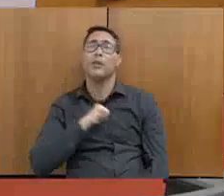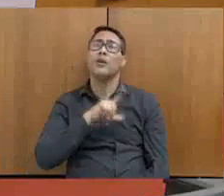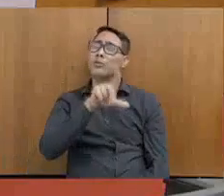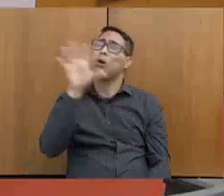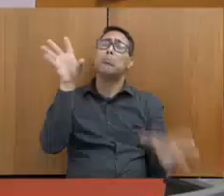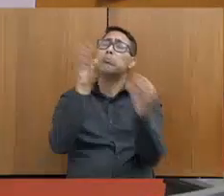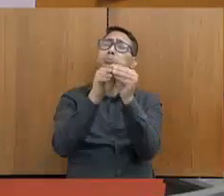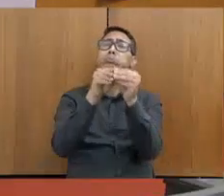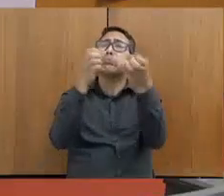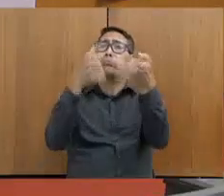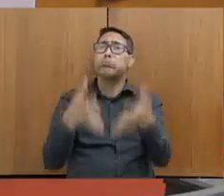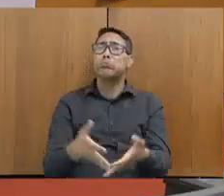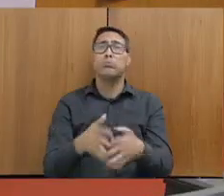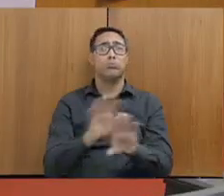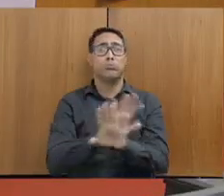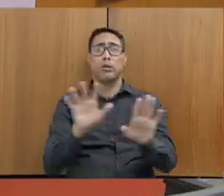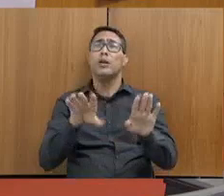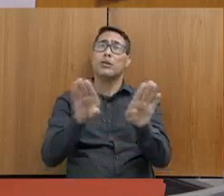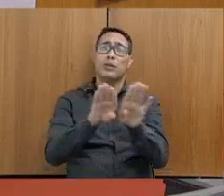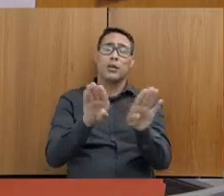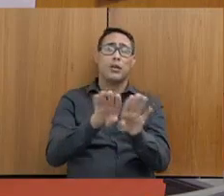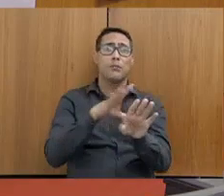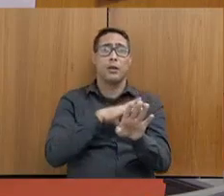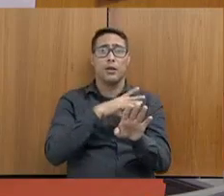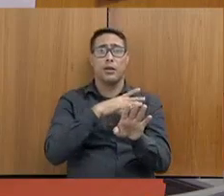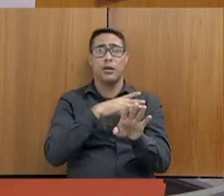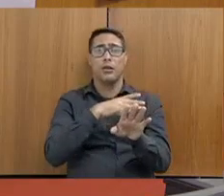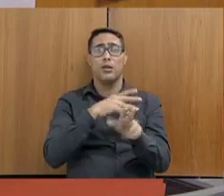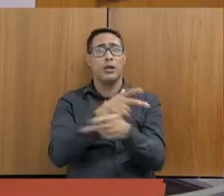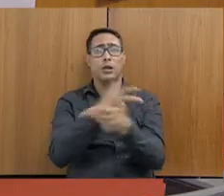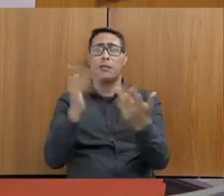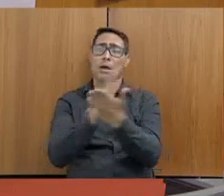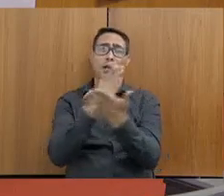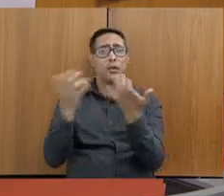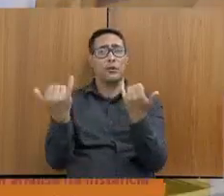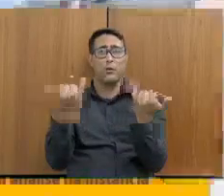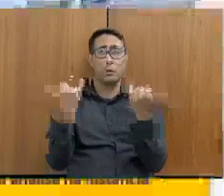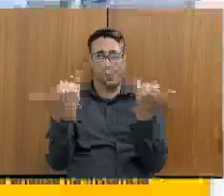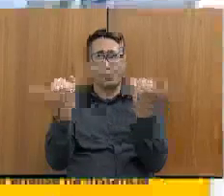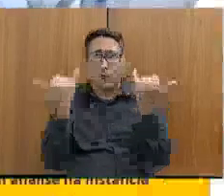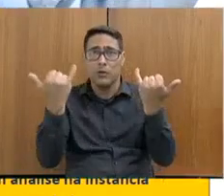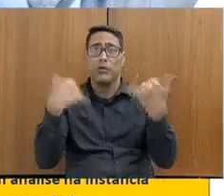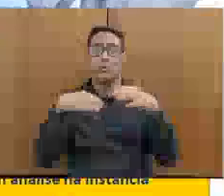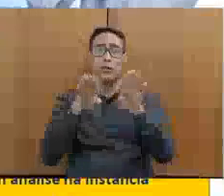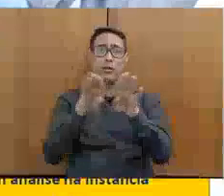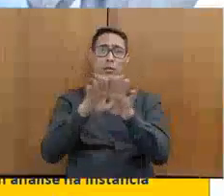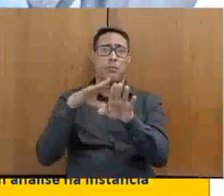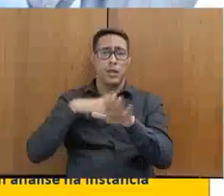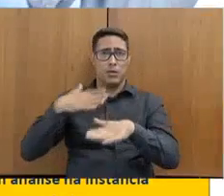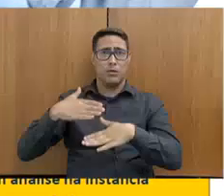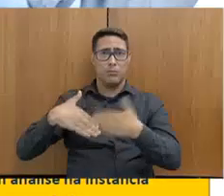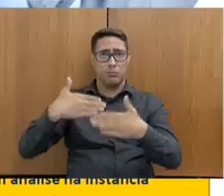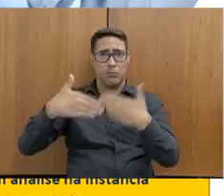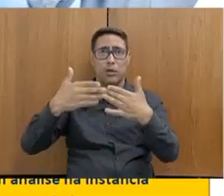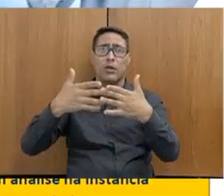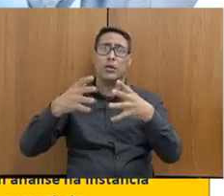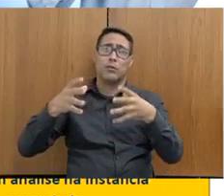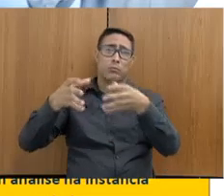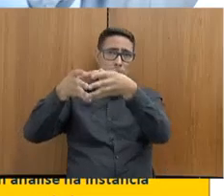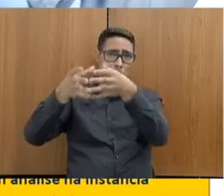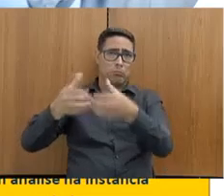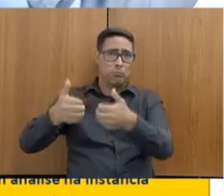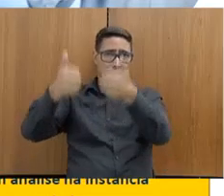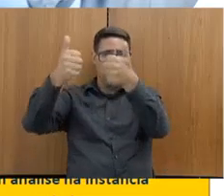isso. Com relação às promoções também, é um... Tem mais dados aqui. Com relação às promoções e progressões, nós fizemos